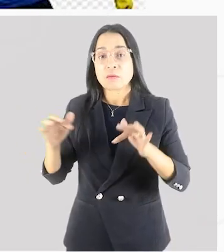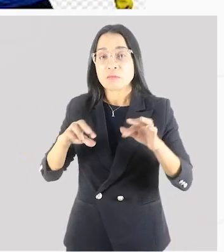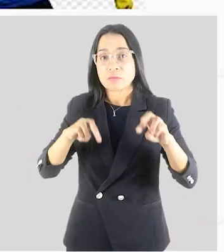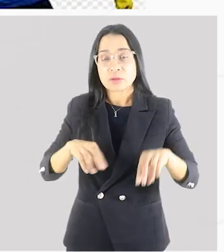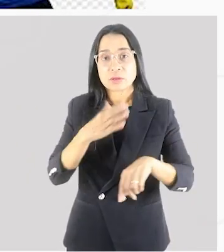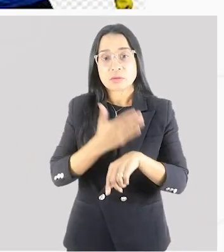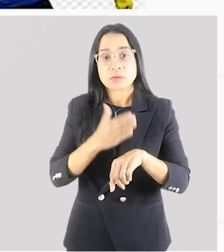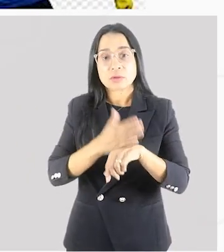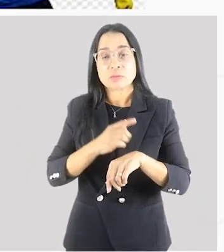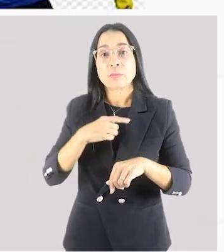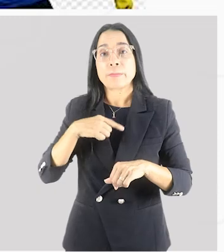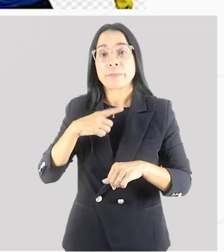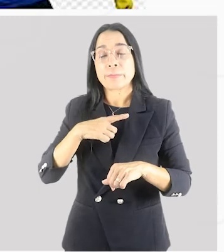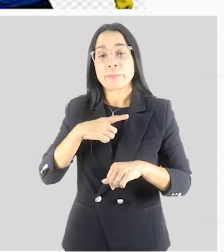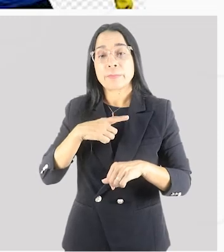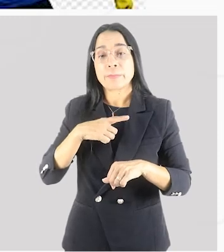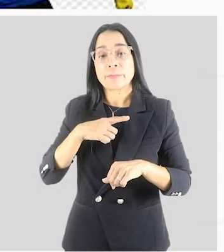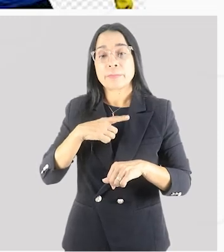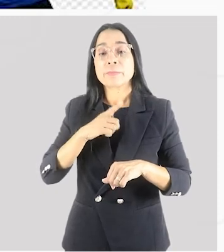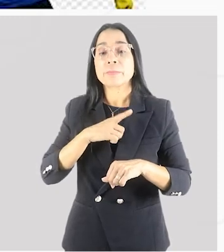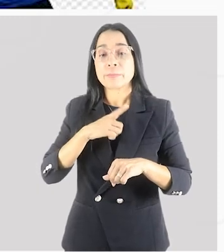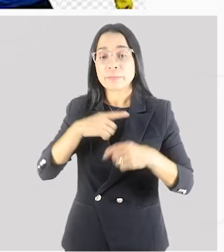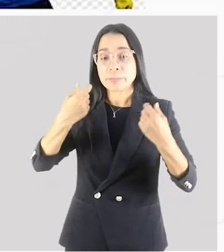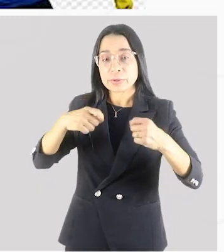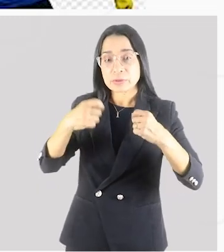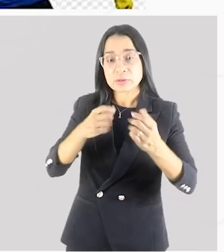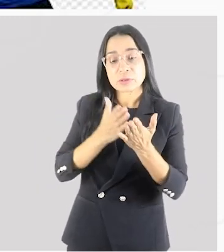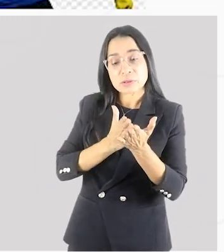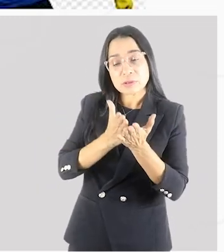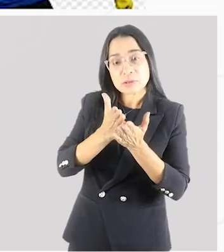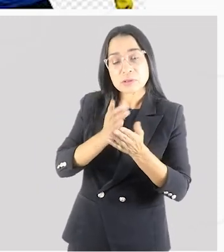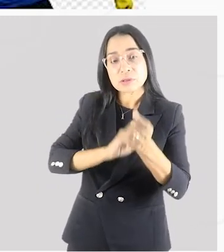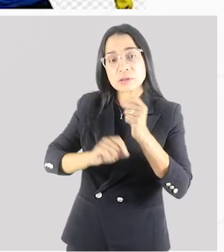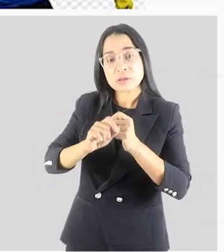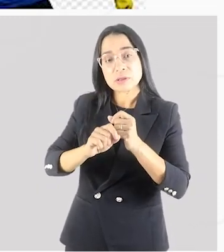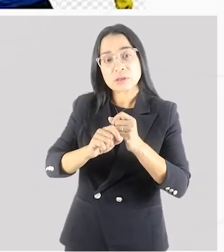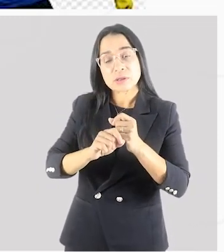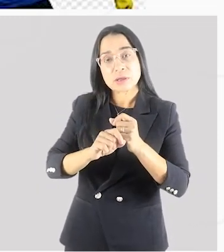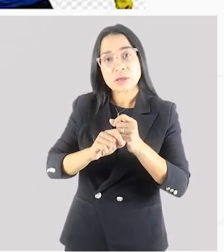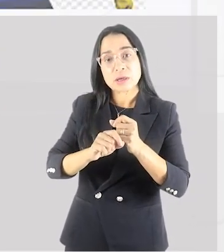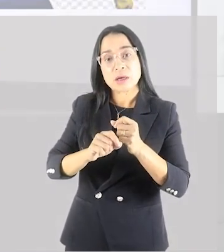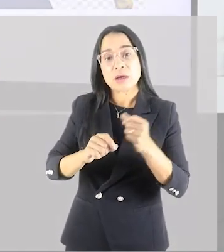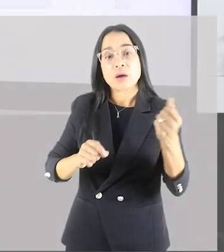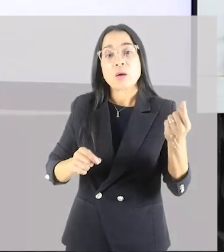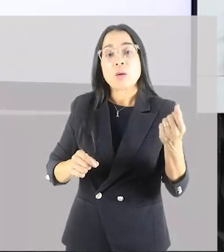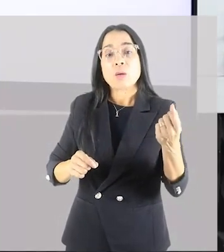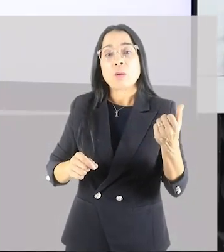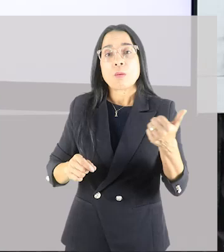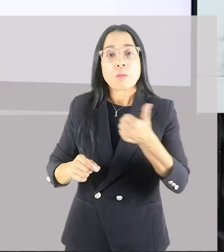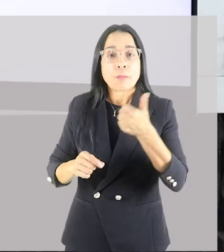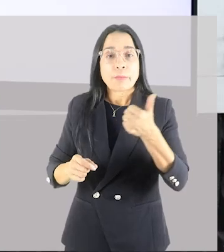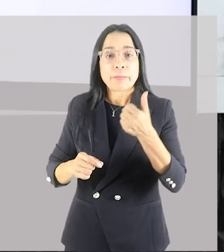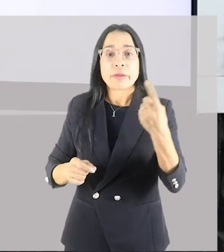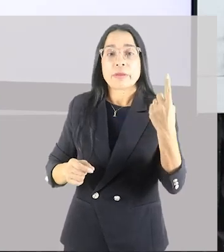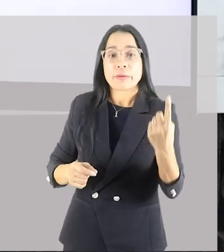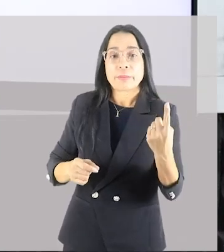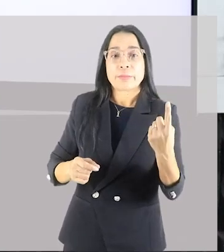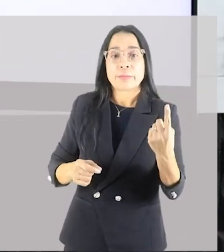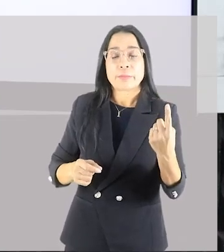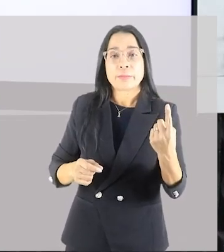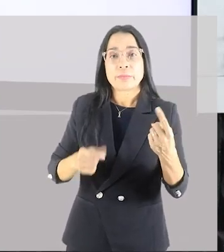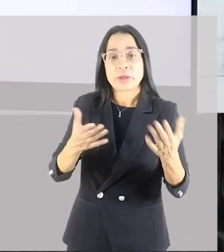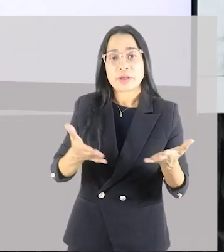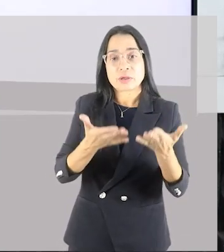essa linha sequencial. O estímulo, precisa ter o estímulo se você quer